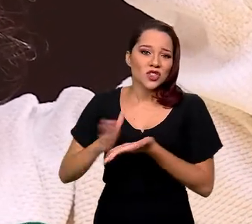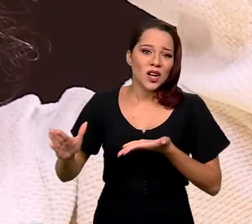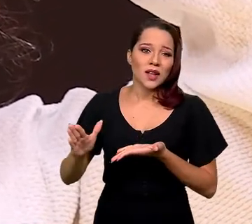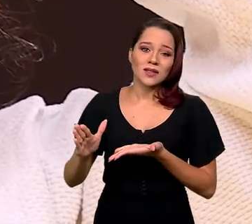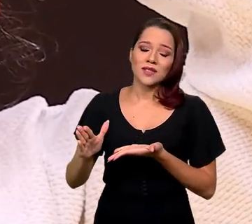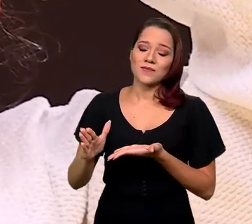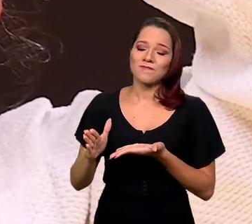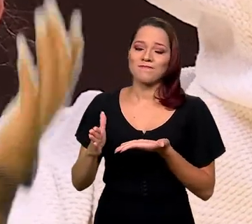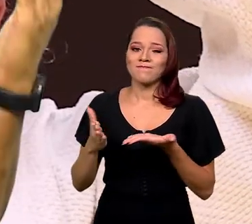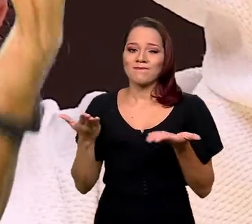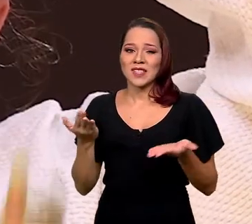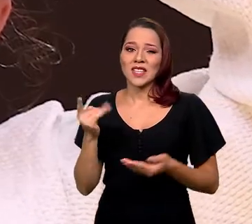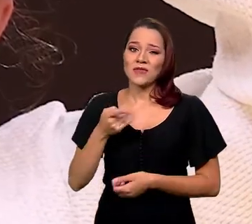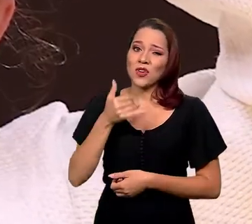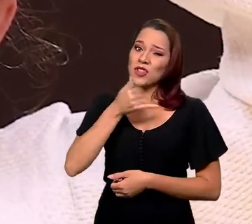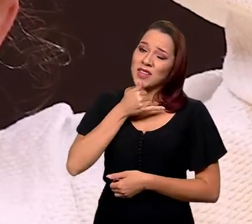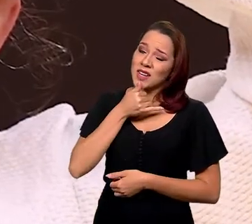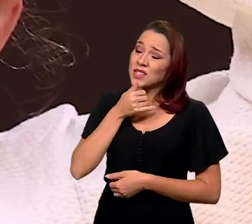foi eliminada...